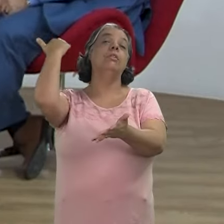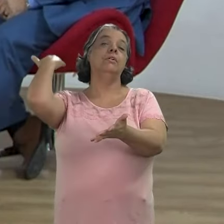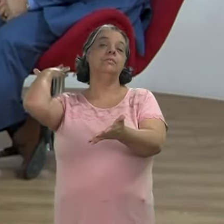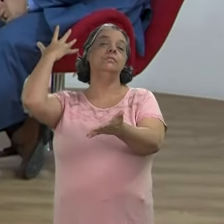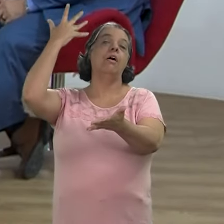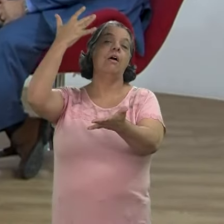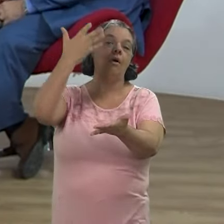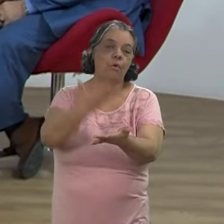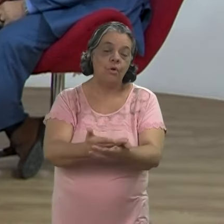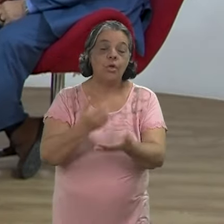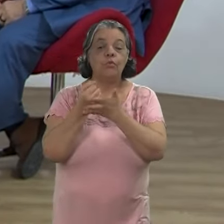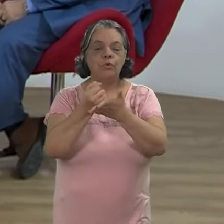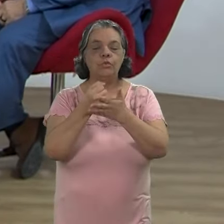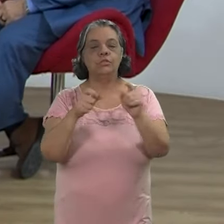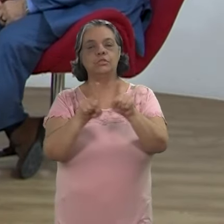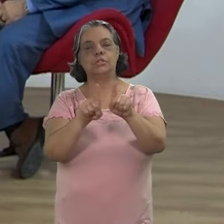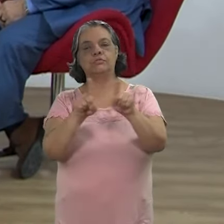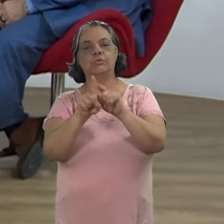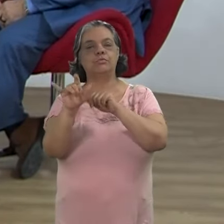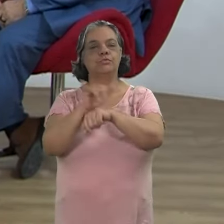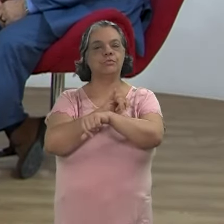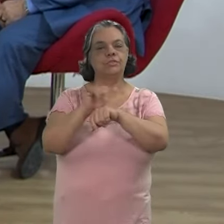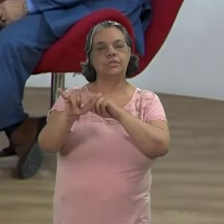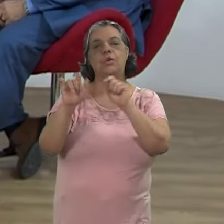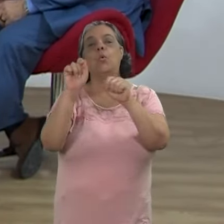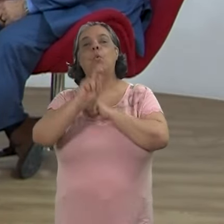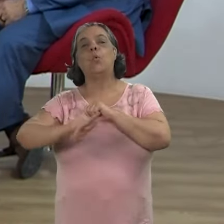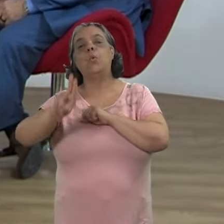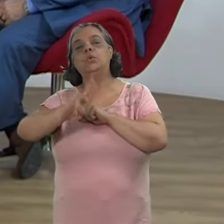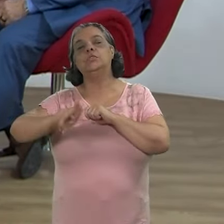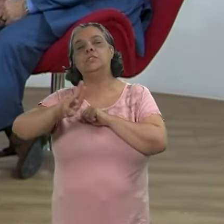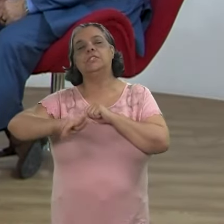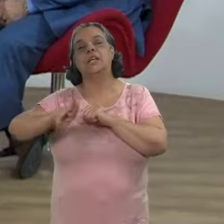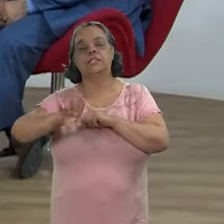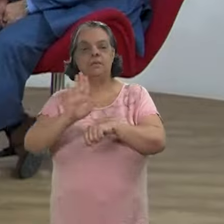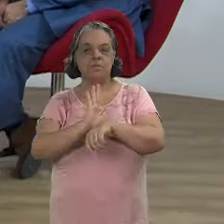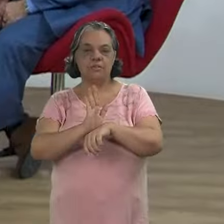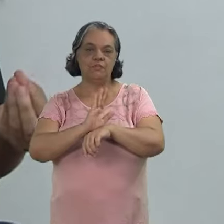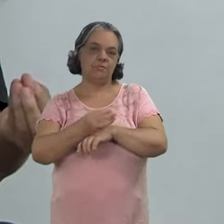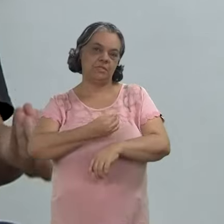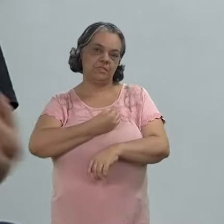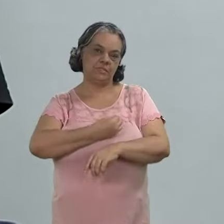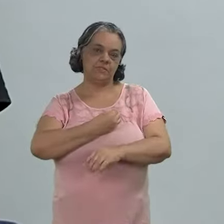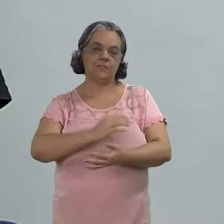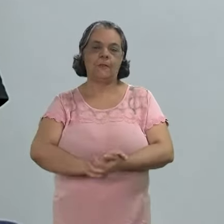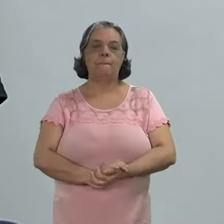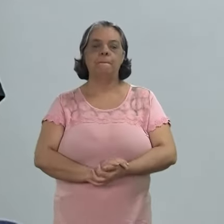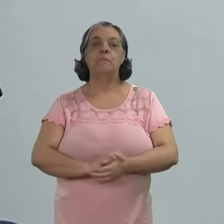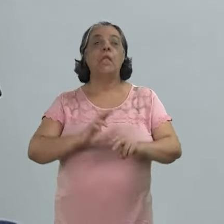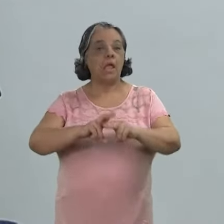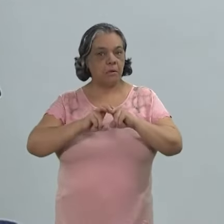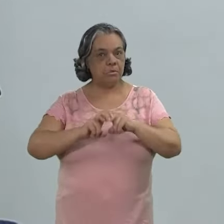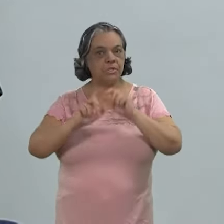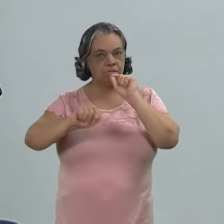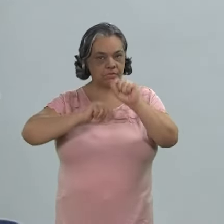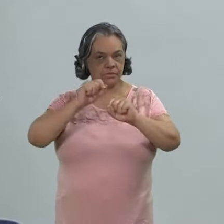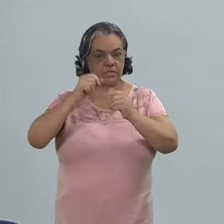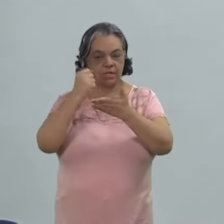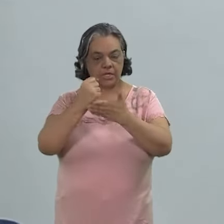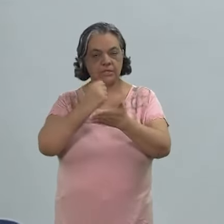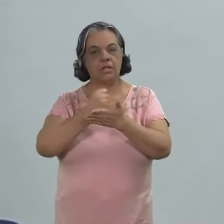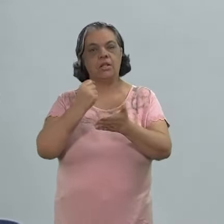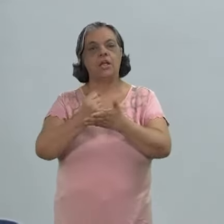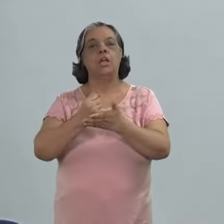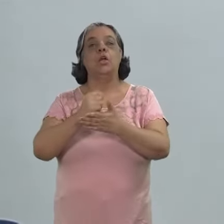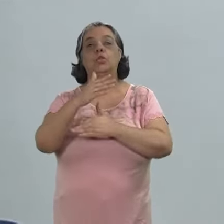aconteceu em que suporte foi feito que estratégias foram usadas para que esse filme existisse e é por isso que é tão importante